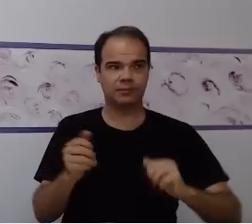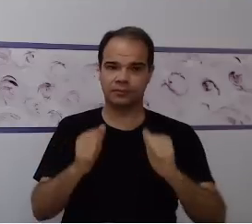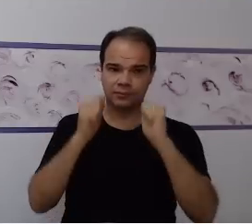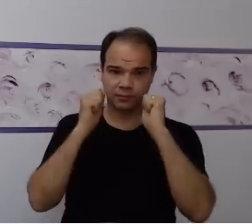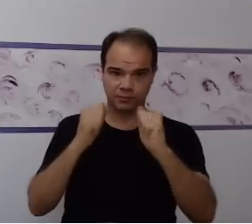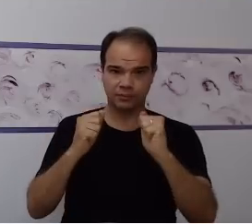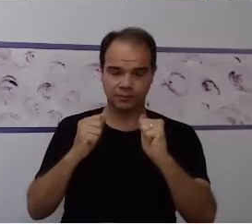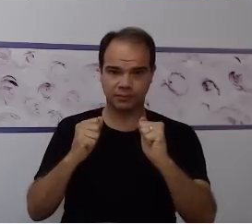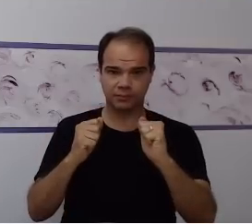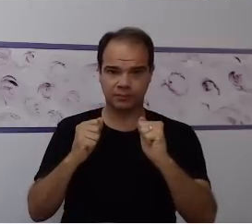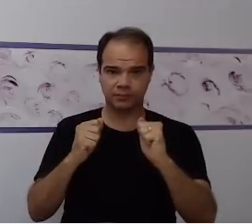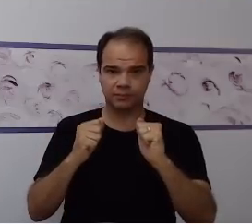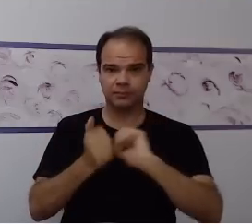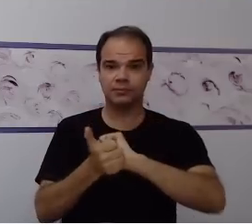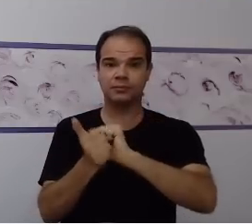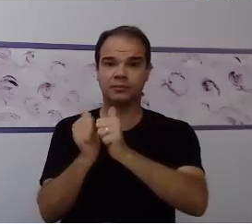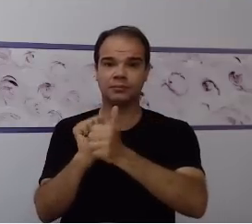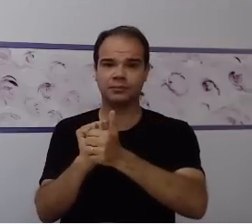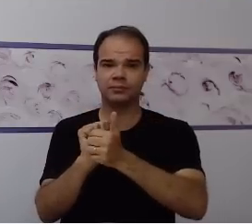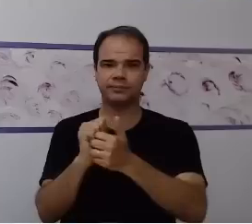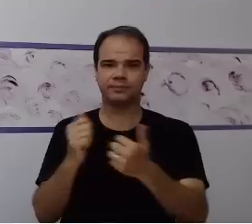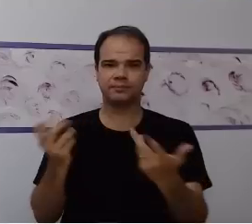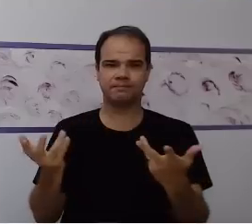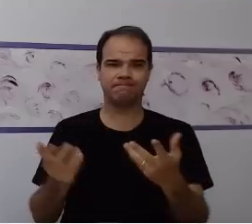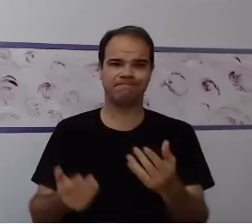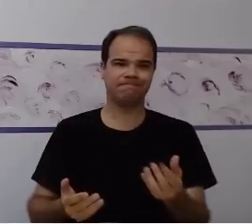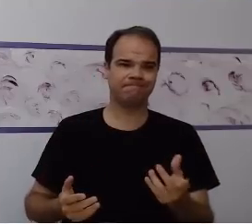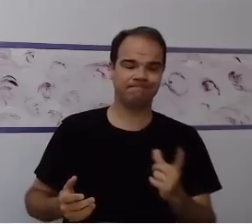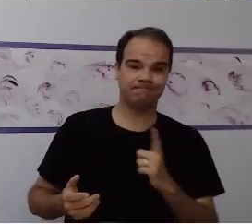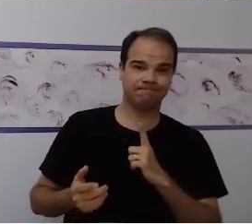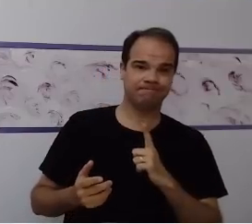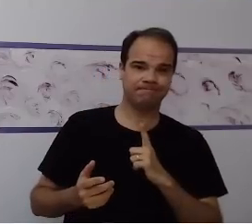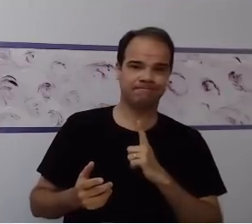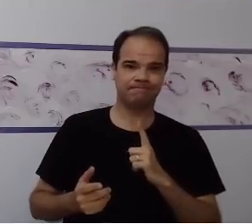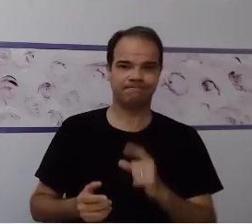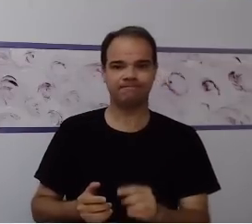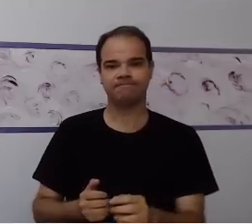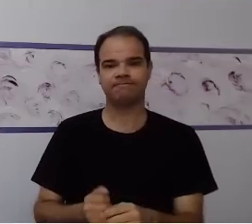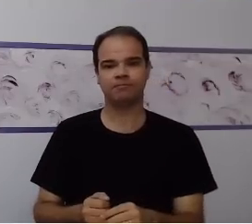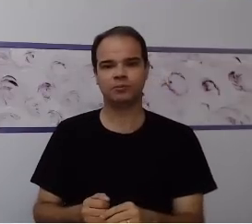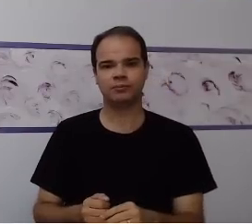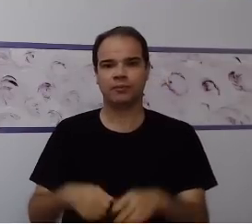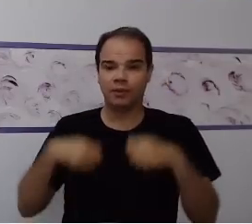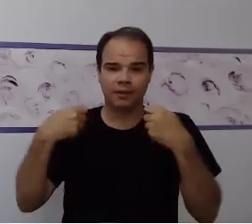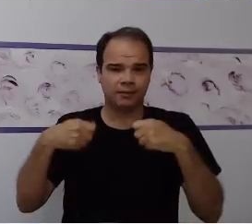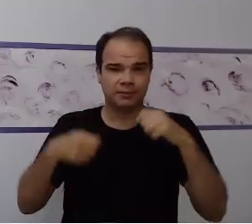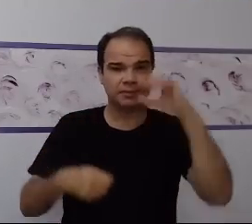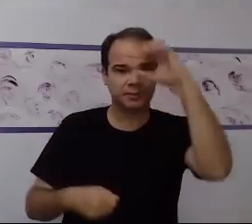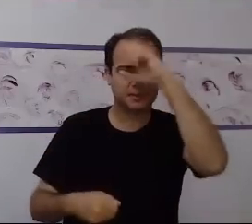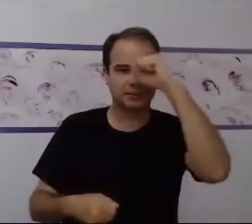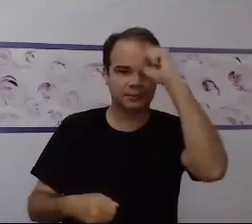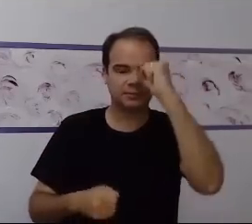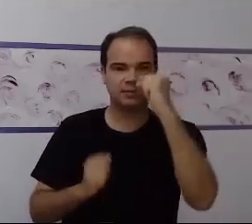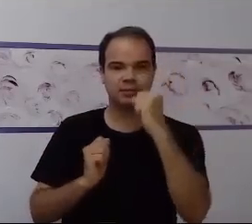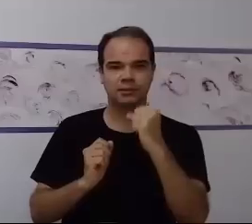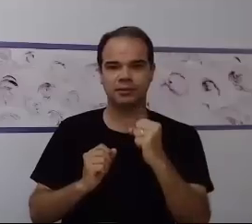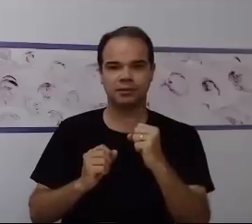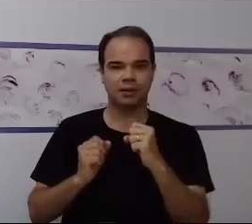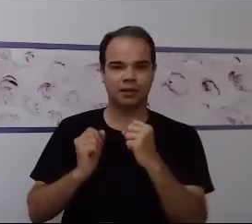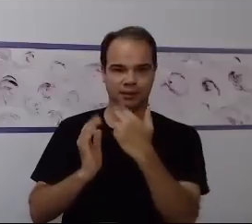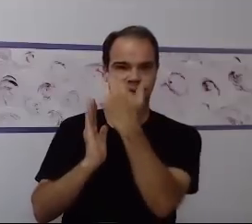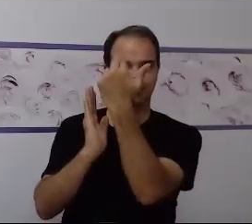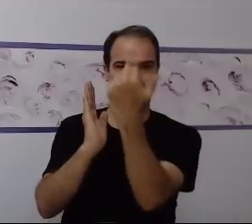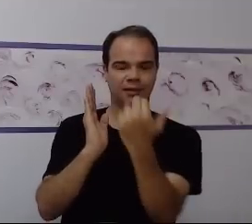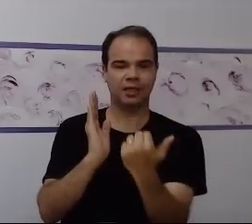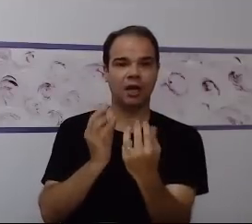estaria trabalhando. e agora, eu tenho esse meu aluno, esse indivíduo que precisa dessa base visual, como é que eu vou